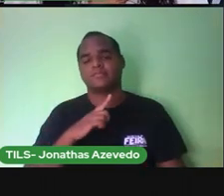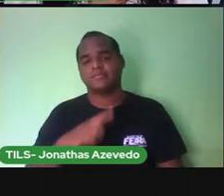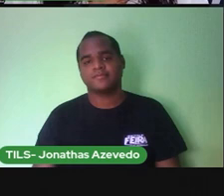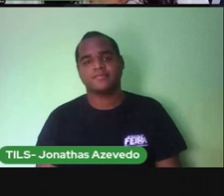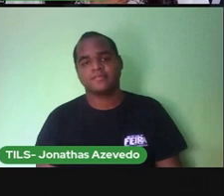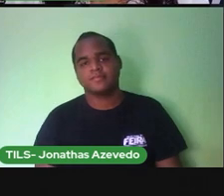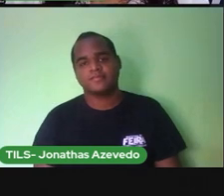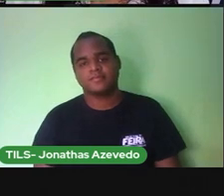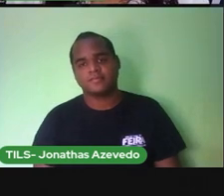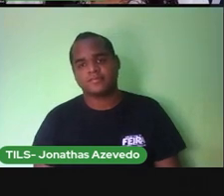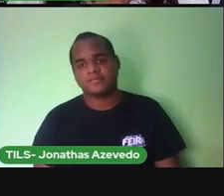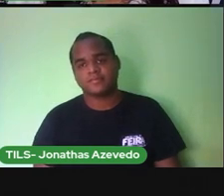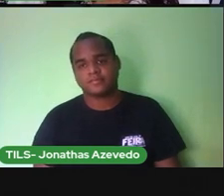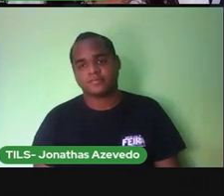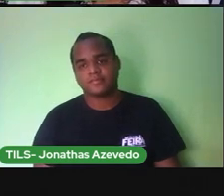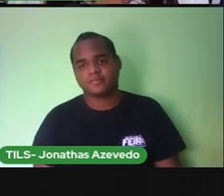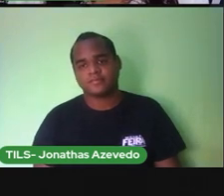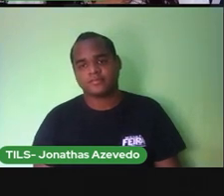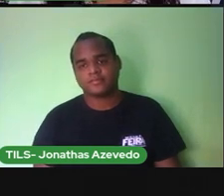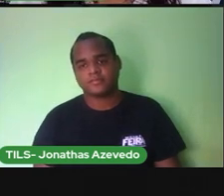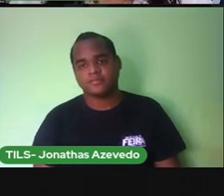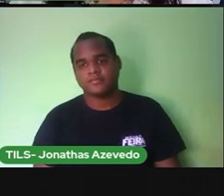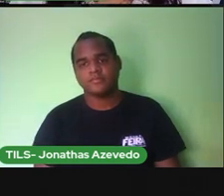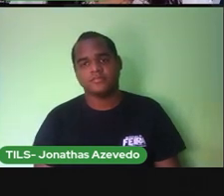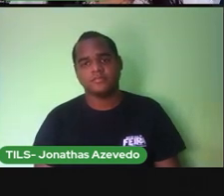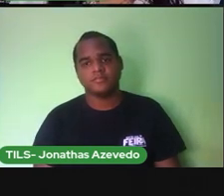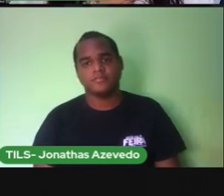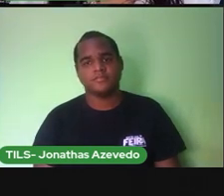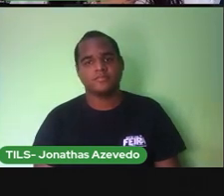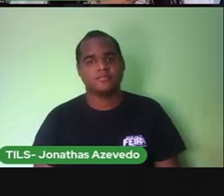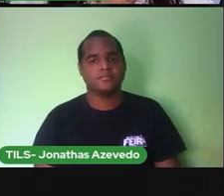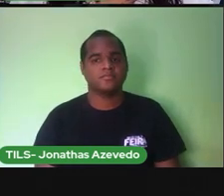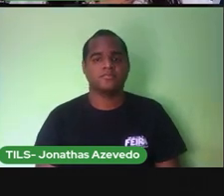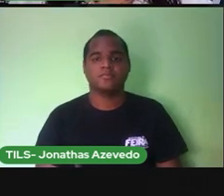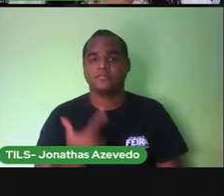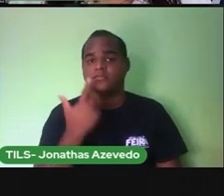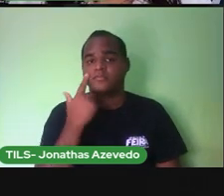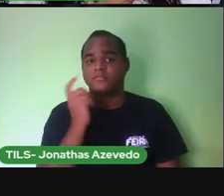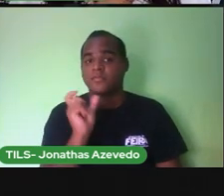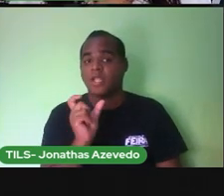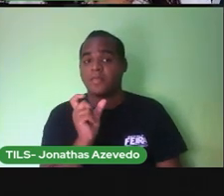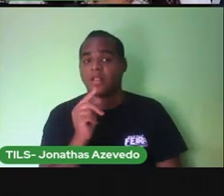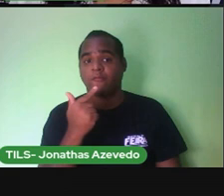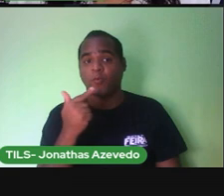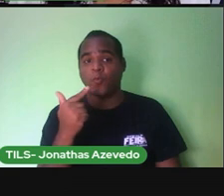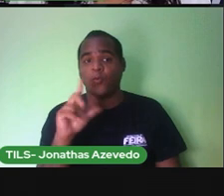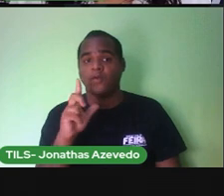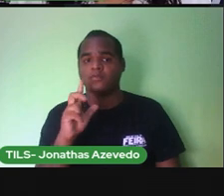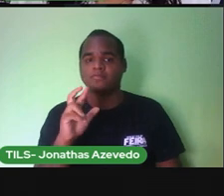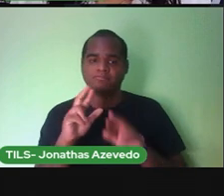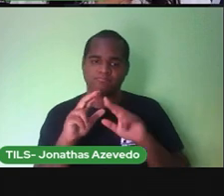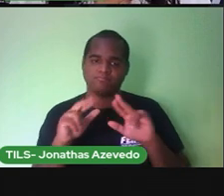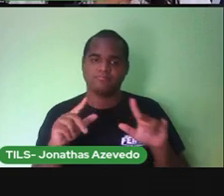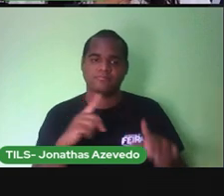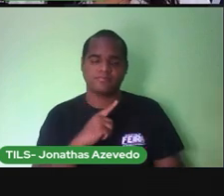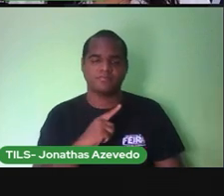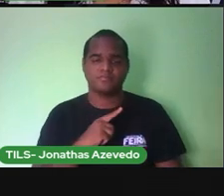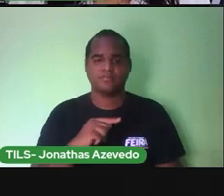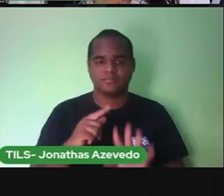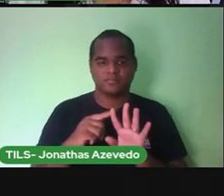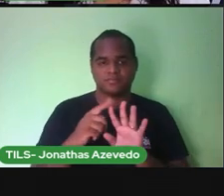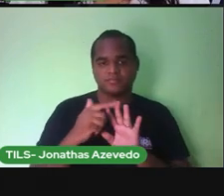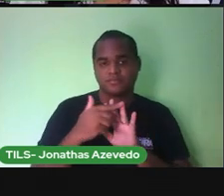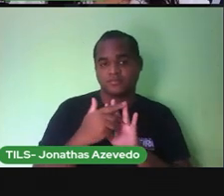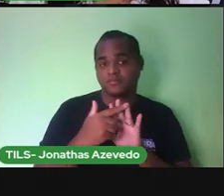palavrinhas De duas sílabas Palavrinhas de três sílabas O que você vai prestar